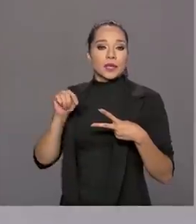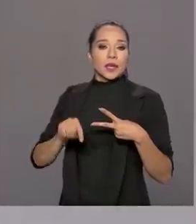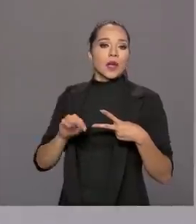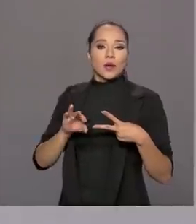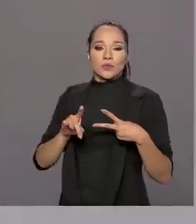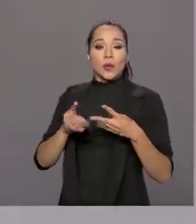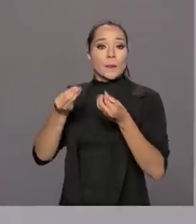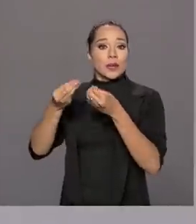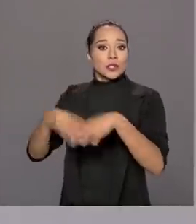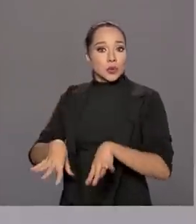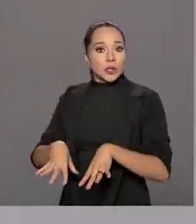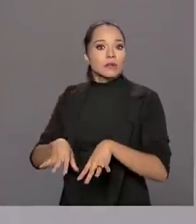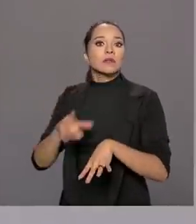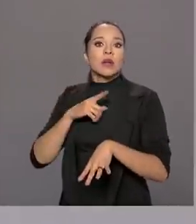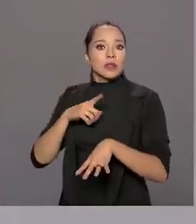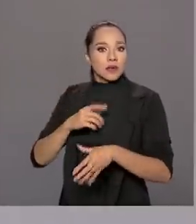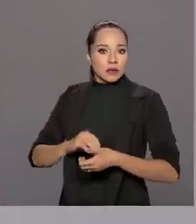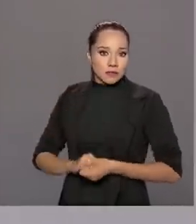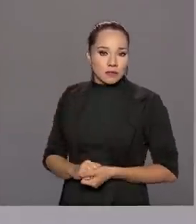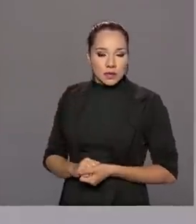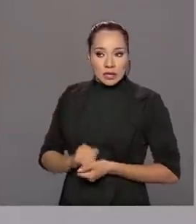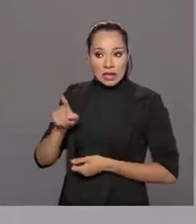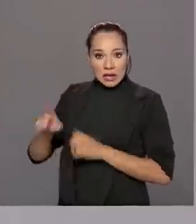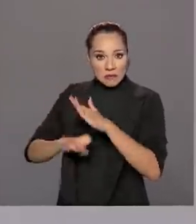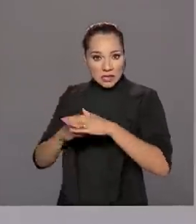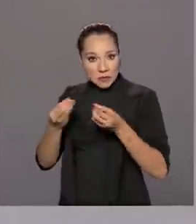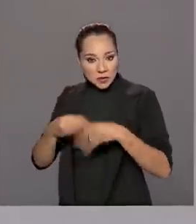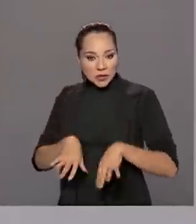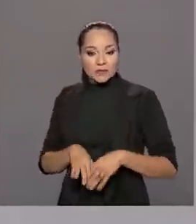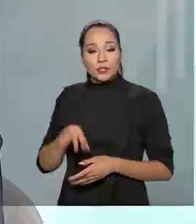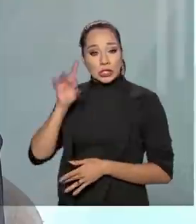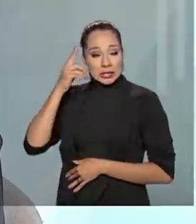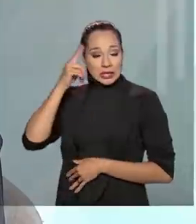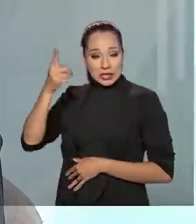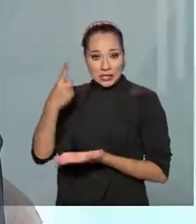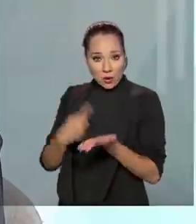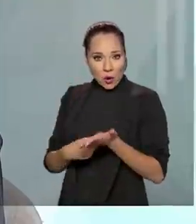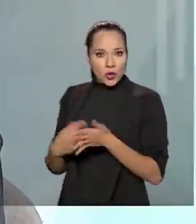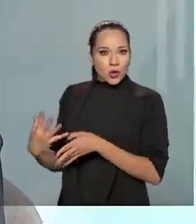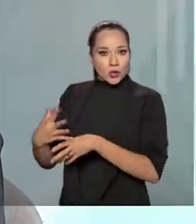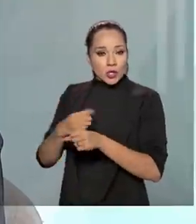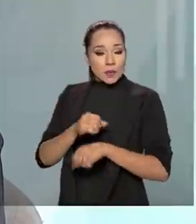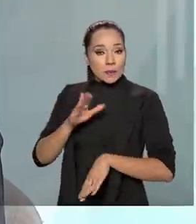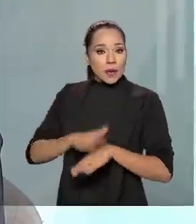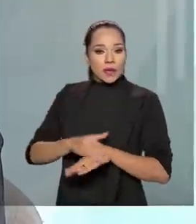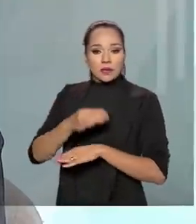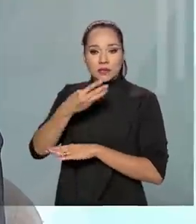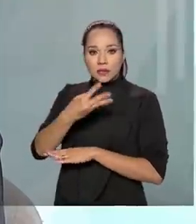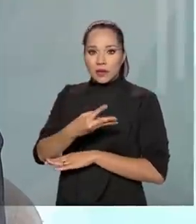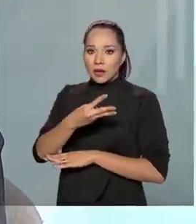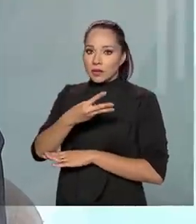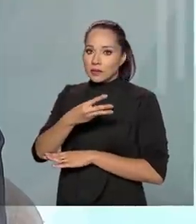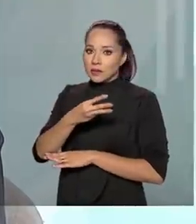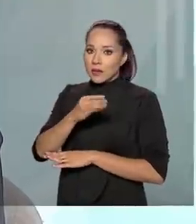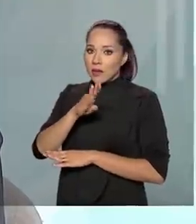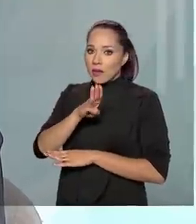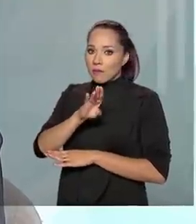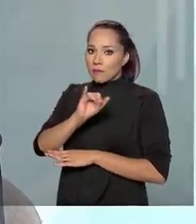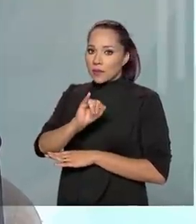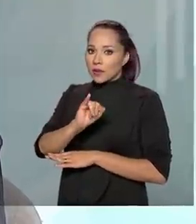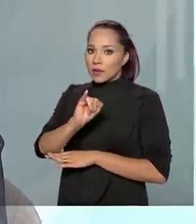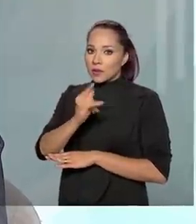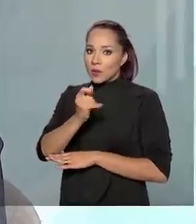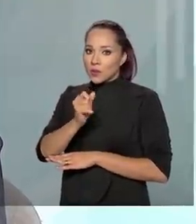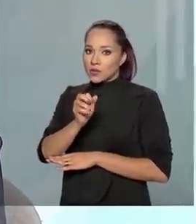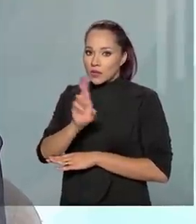do dano que ela causou ao horário. Para que a tenha uma ideia, esses acordos que nós fechamos, eles somam mais de 13 bilhões de reais e nós